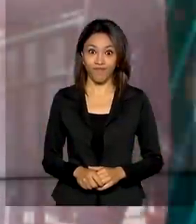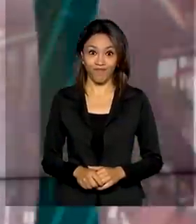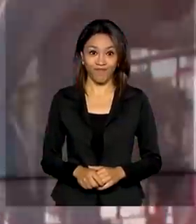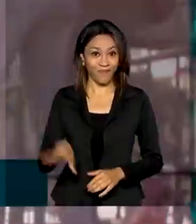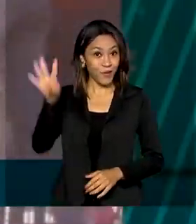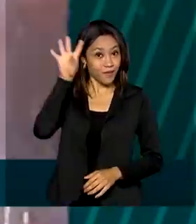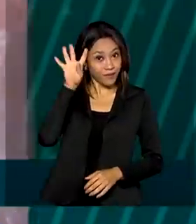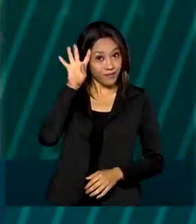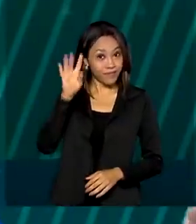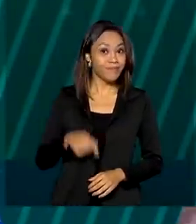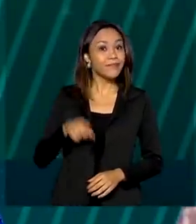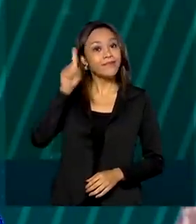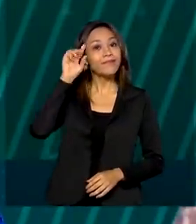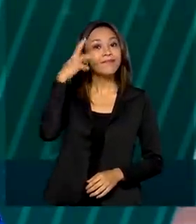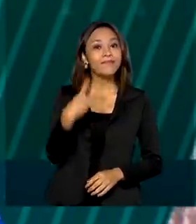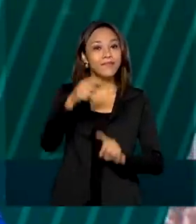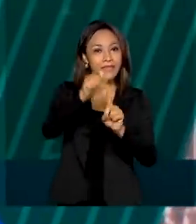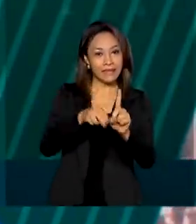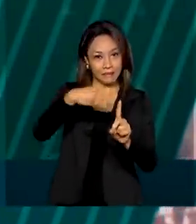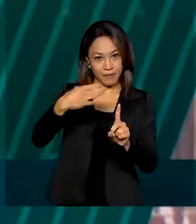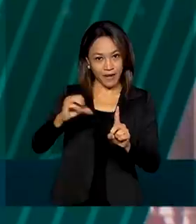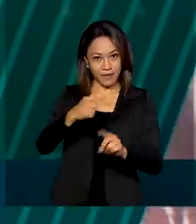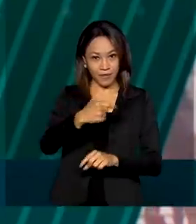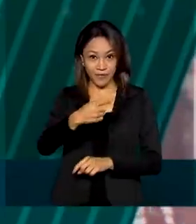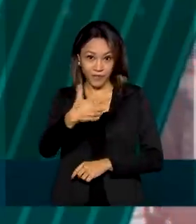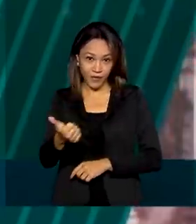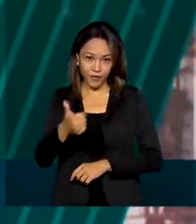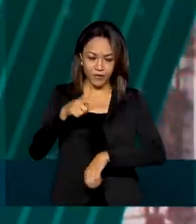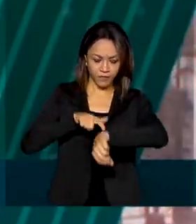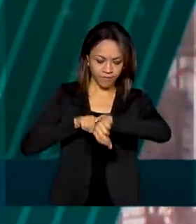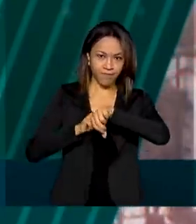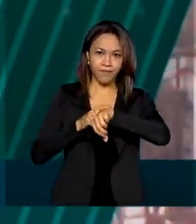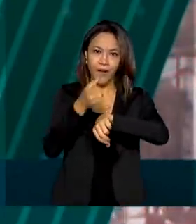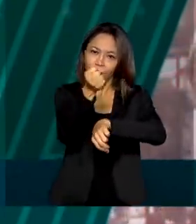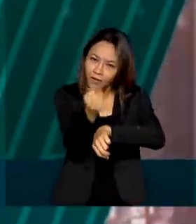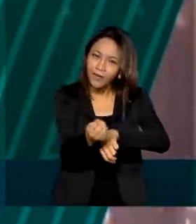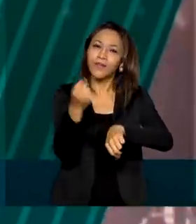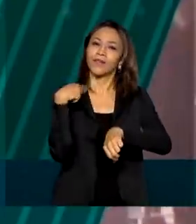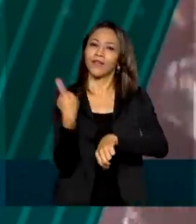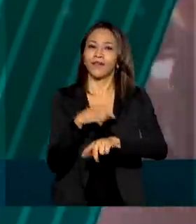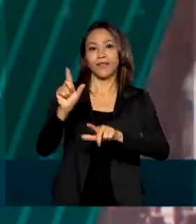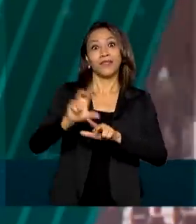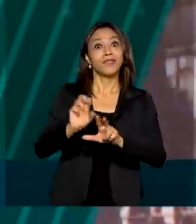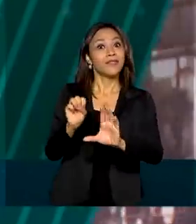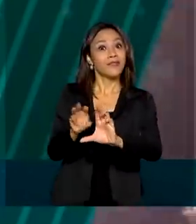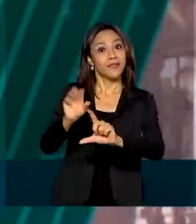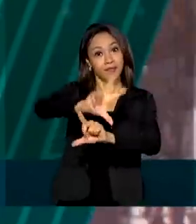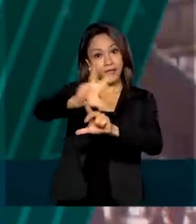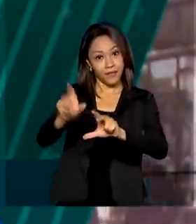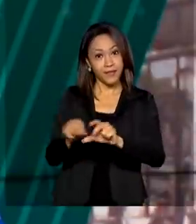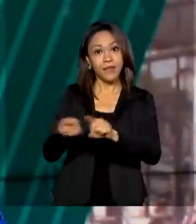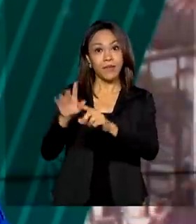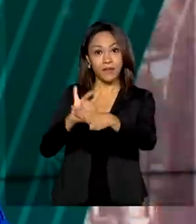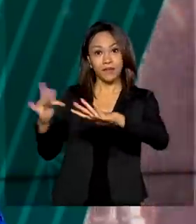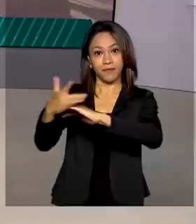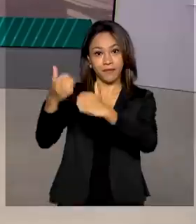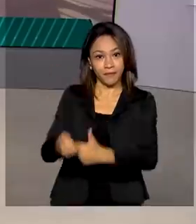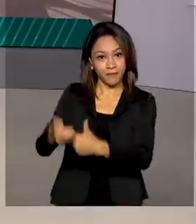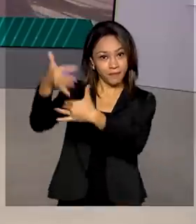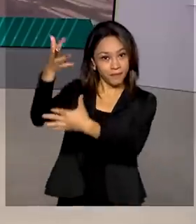Quarta-feira, 3 de março de 2021. São 8 horas. Nós estamos ao vivo pela TV Brasil e redes sociais.